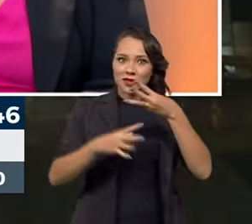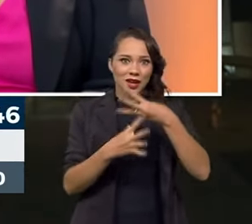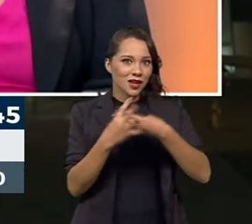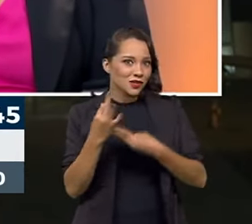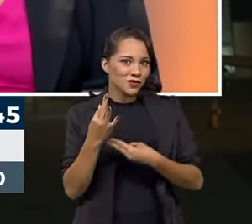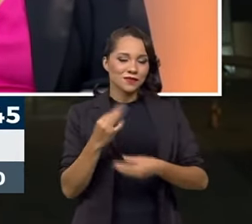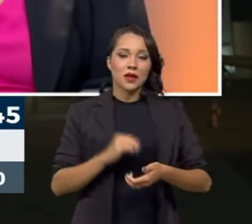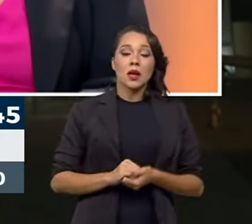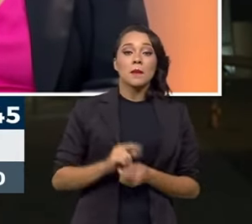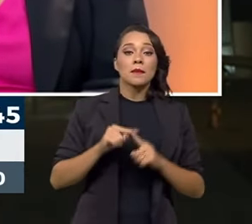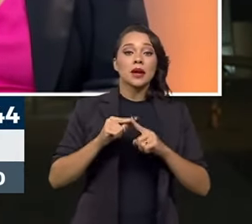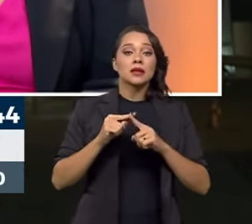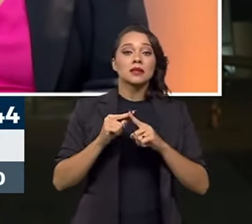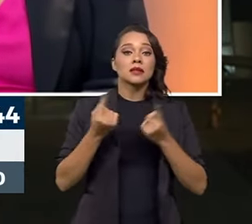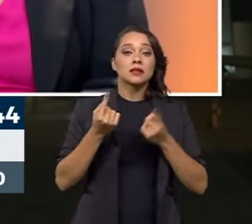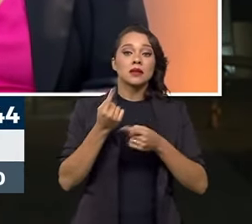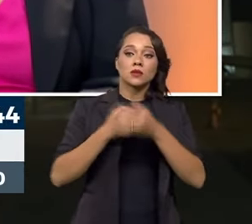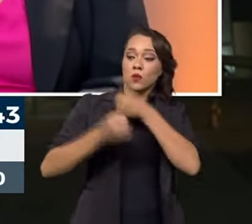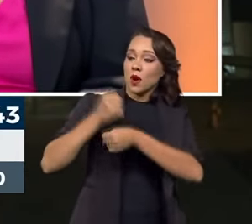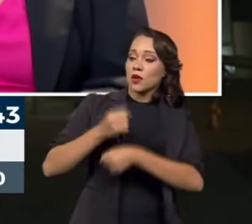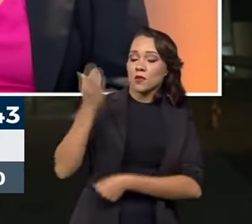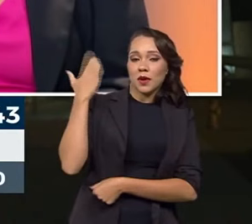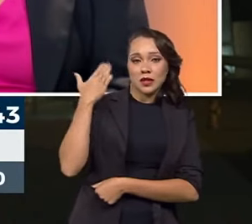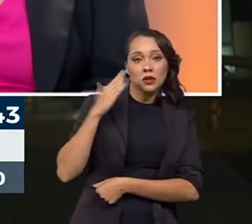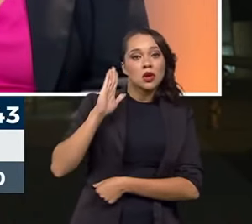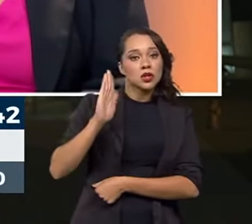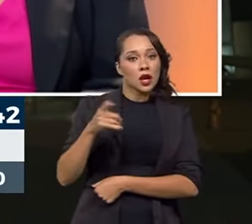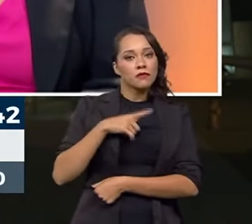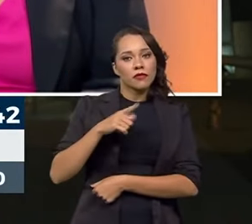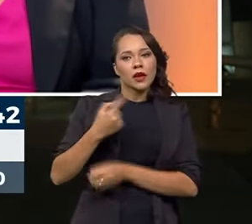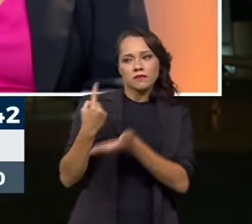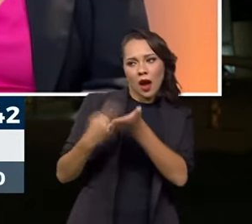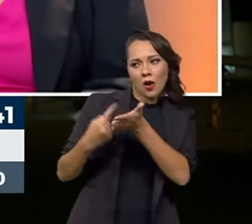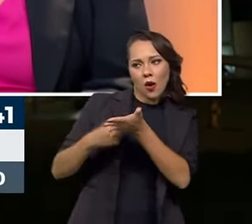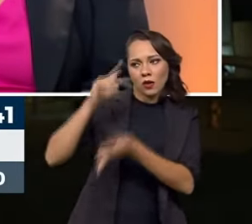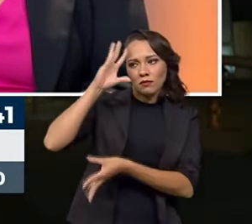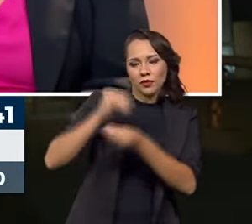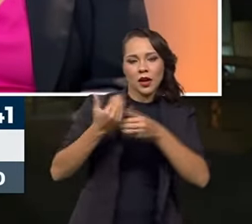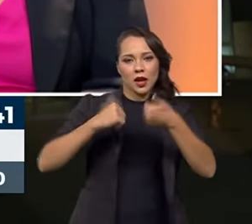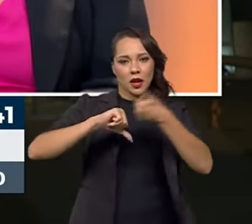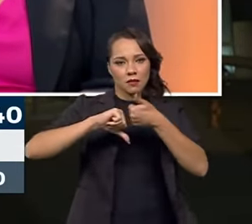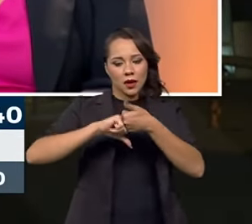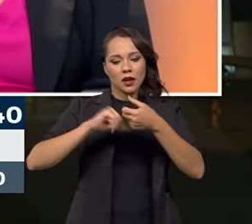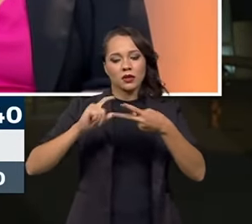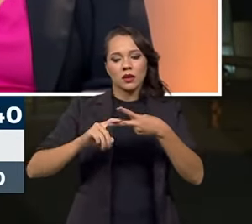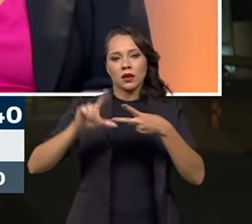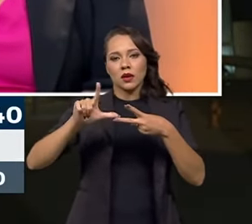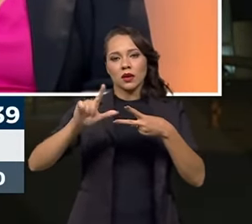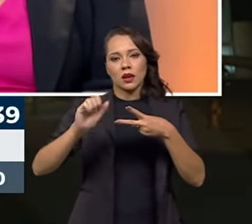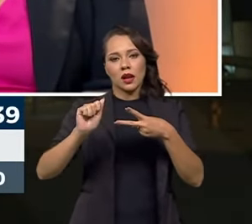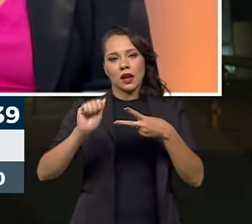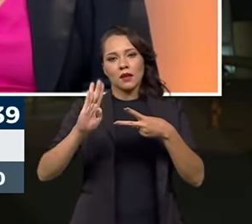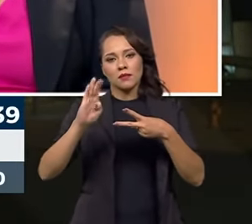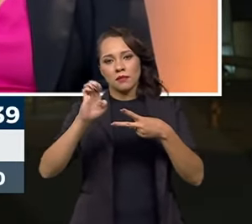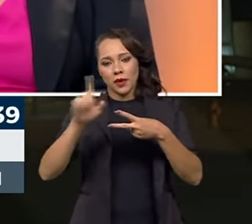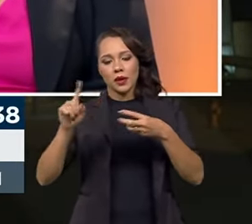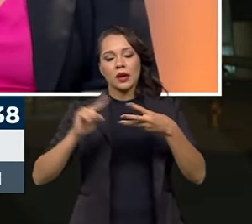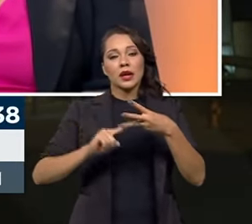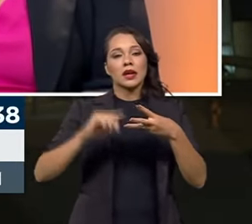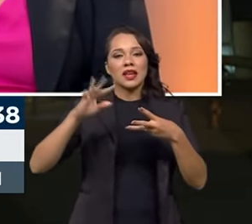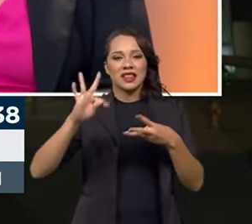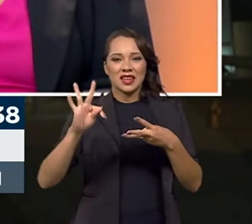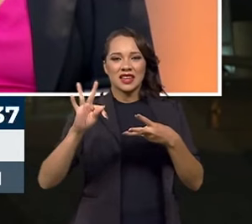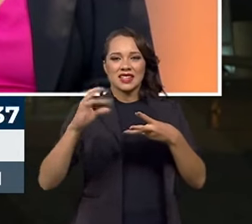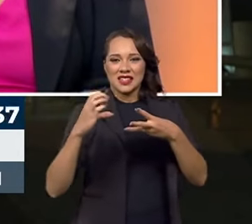mas desde o ano passado já foi feito o memorando de entendimento entre o Inmetro, a Labelo e a PCN lá da Coreia do Sul